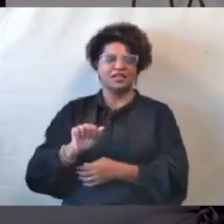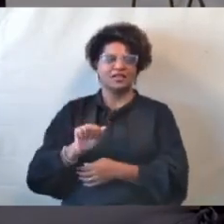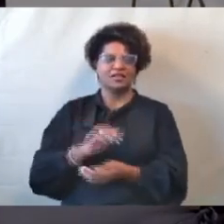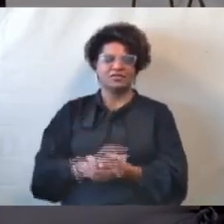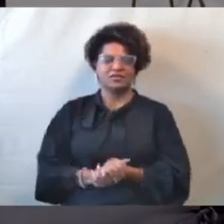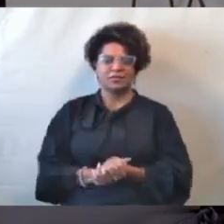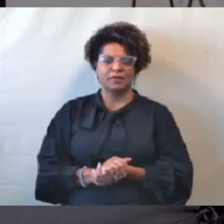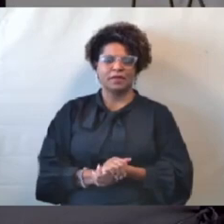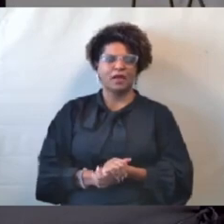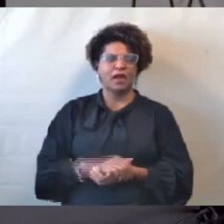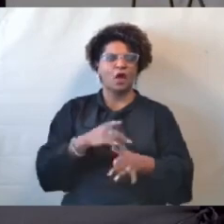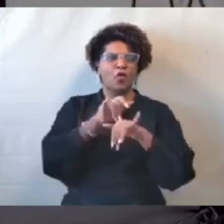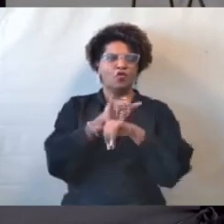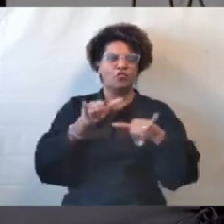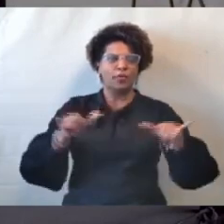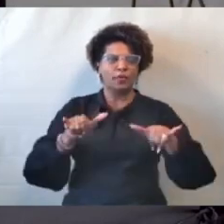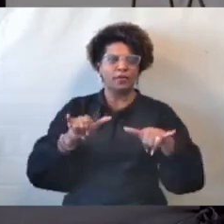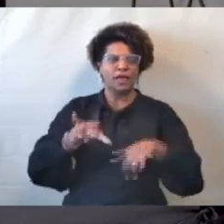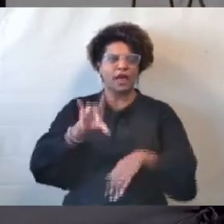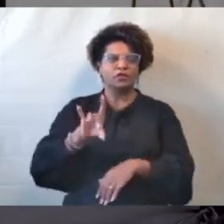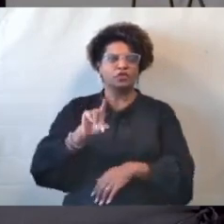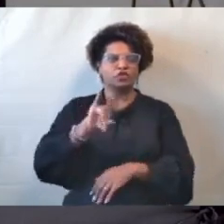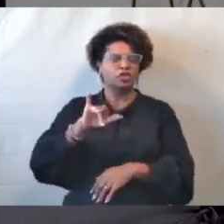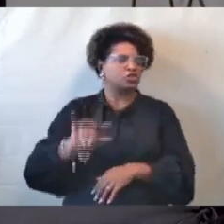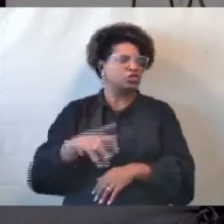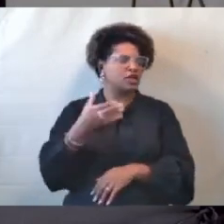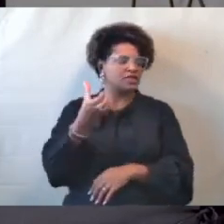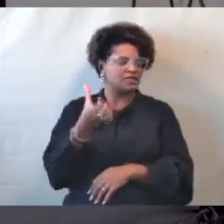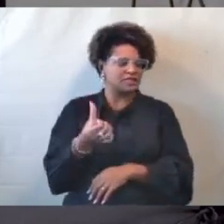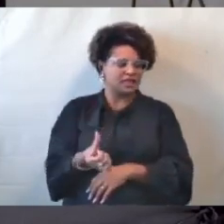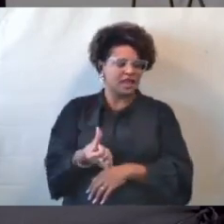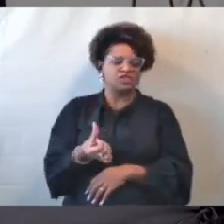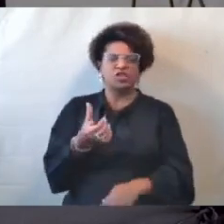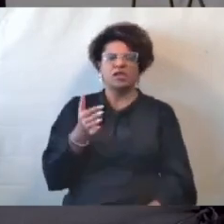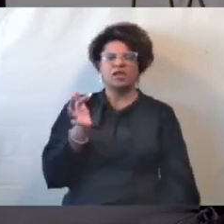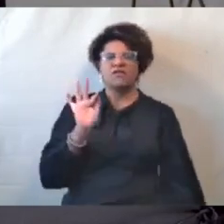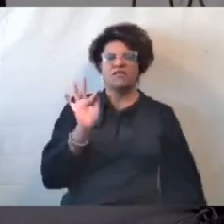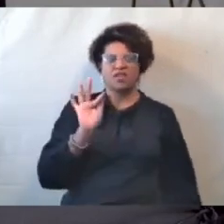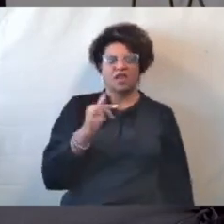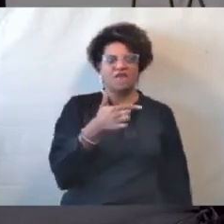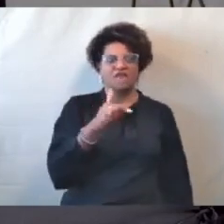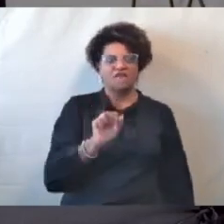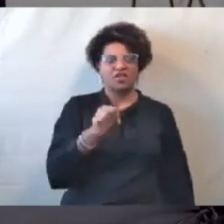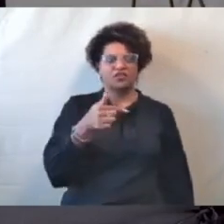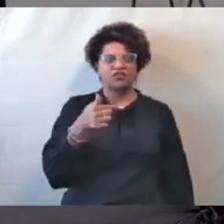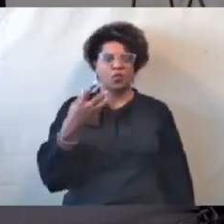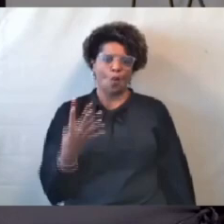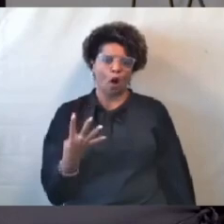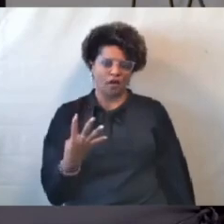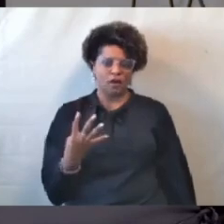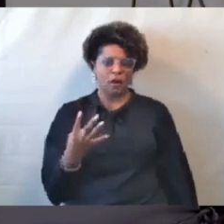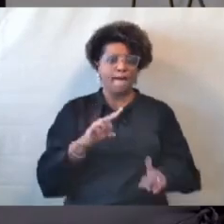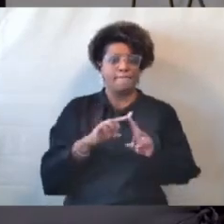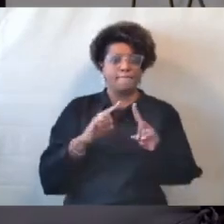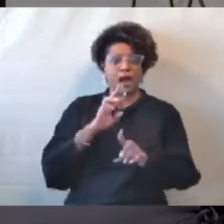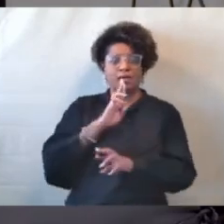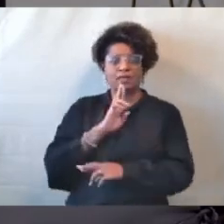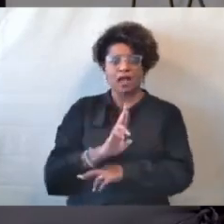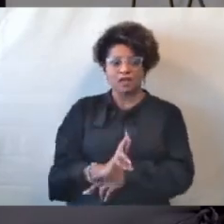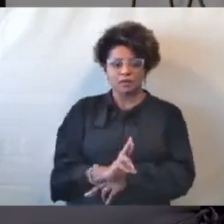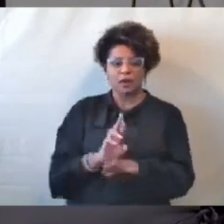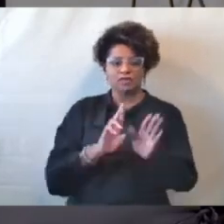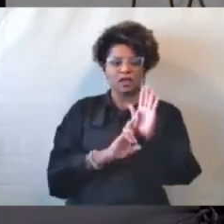somente no dia 6 de fevereiro de 2024. No entanto, em resposta ao requerimento número